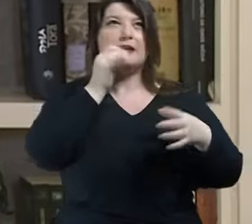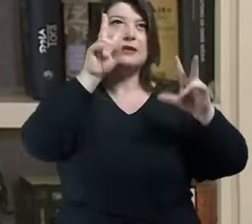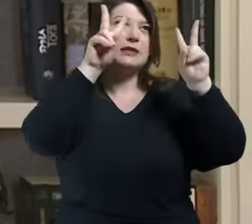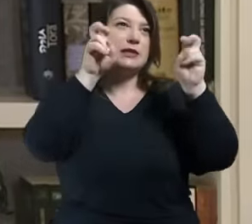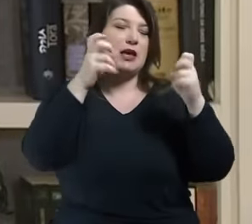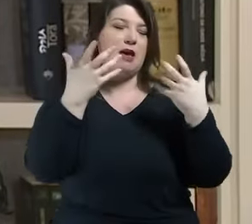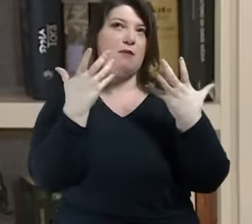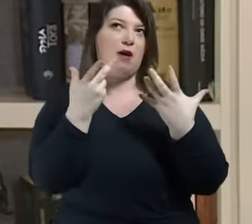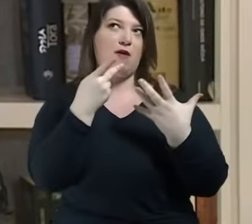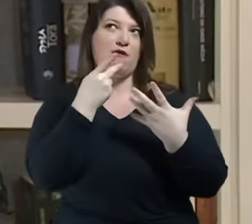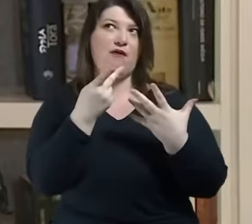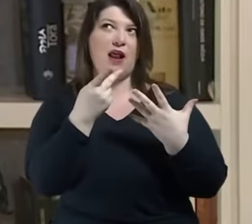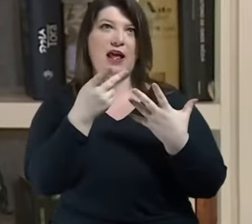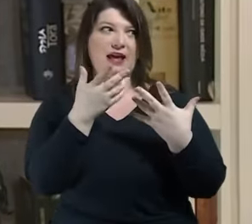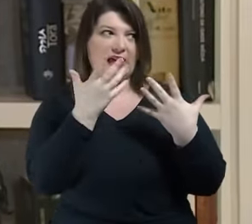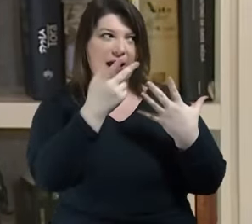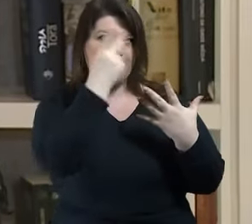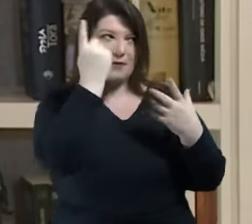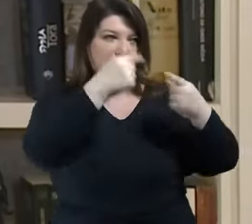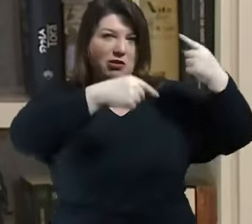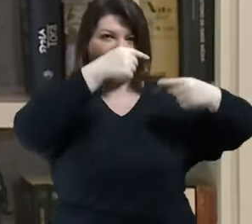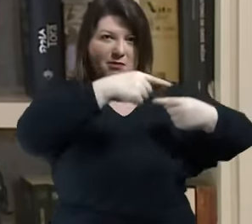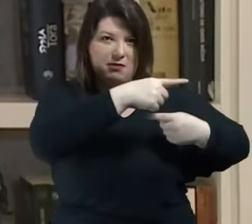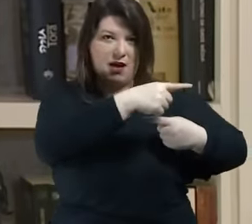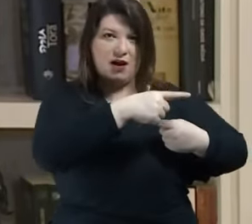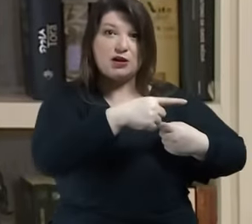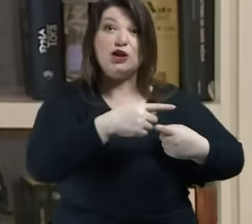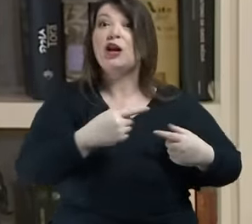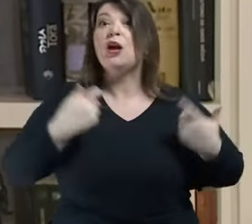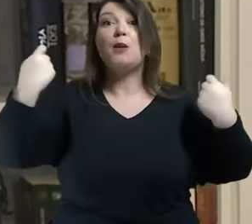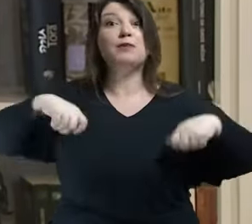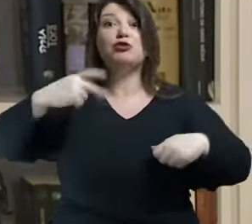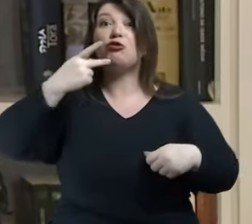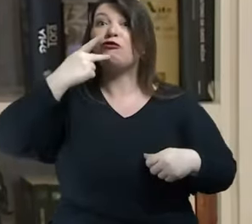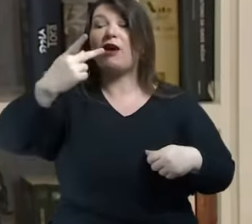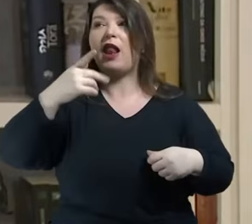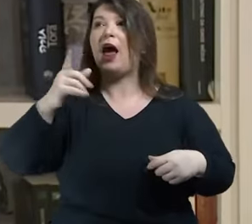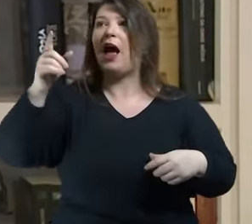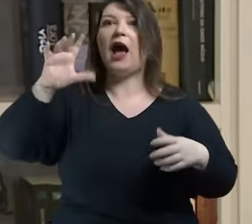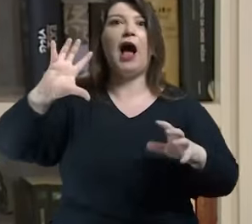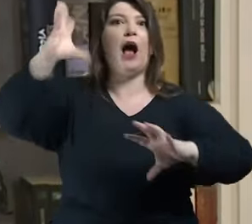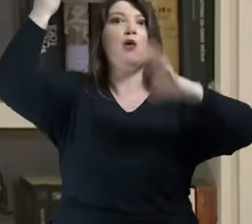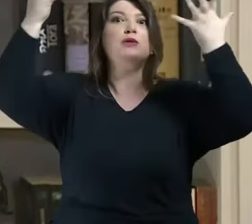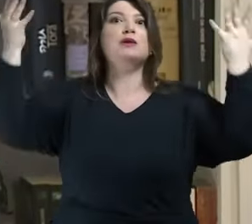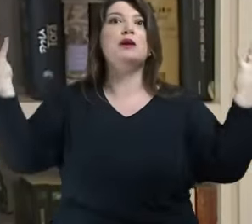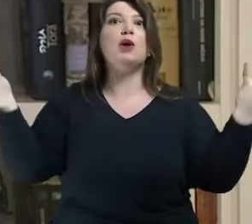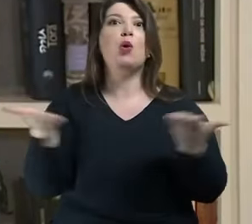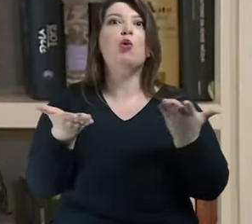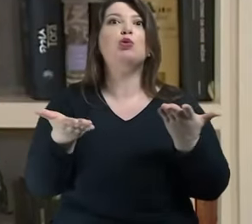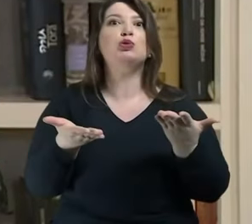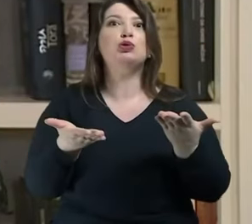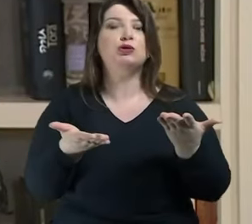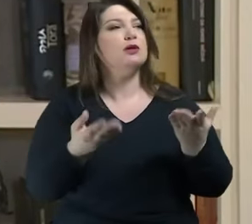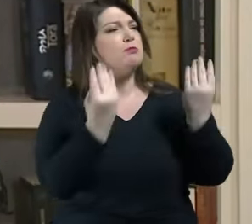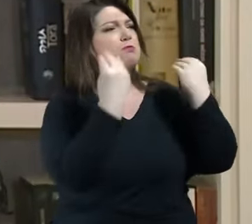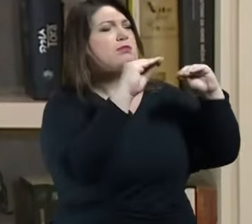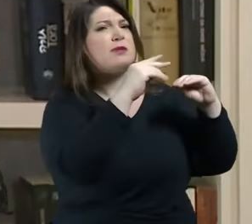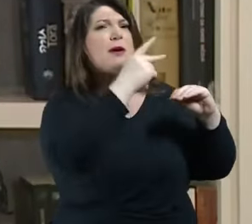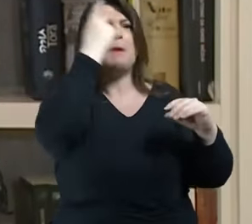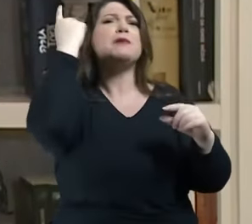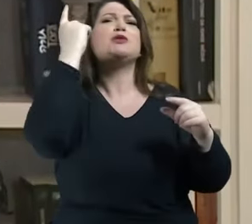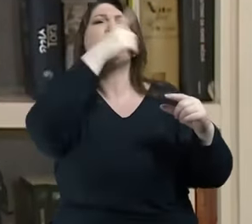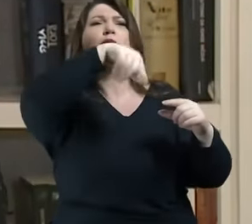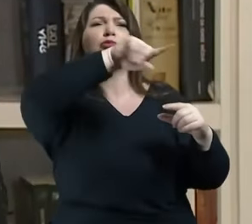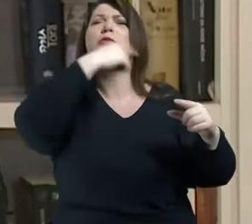jornal hoje o que apareceu ontem o assalto do momento o desastre do dia a figura do momento